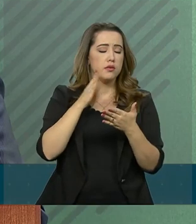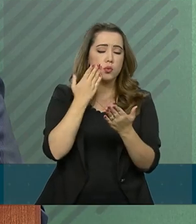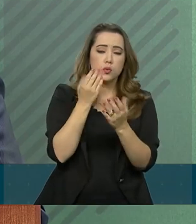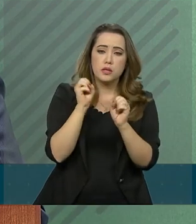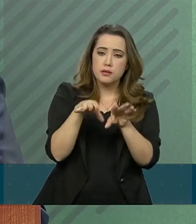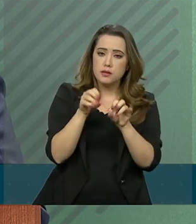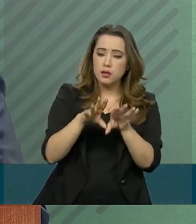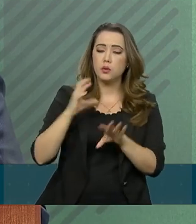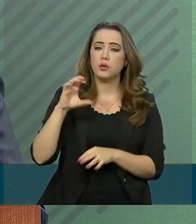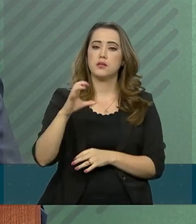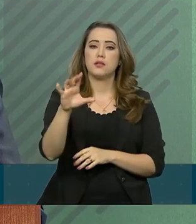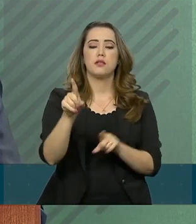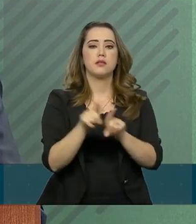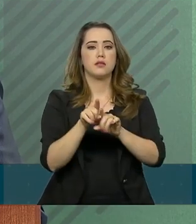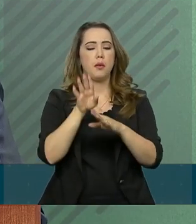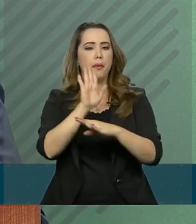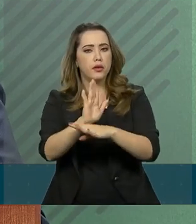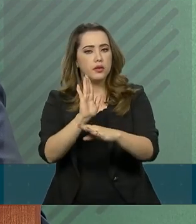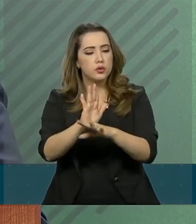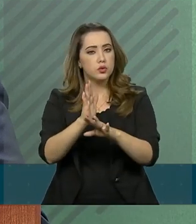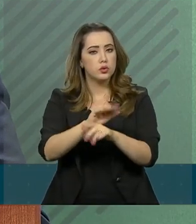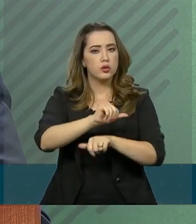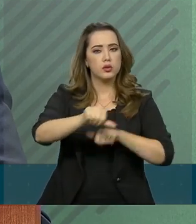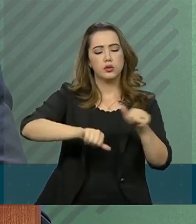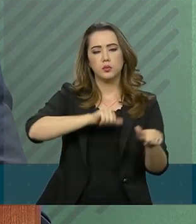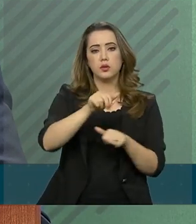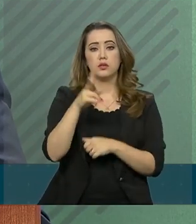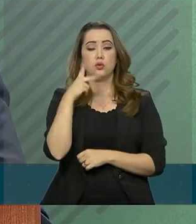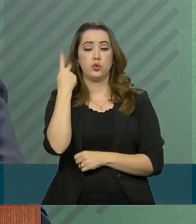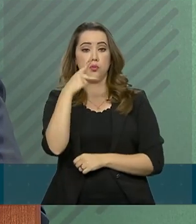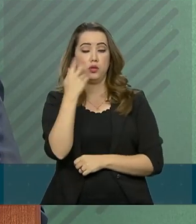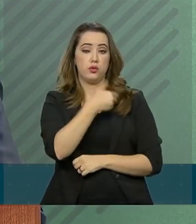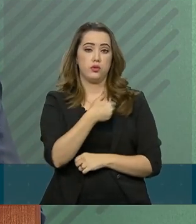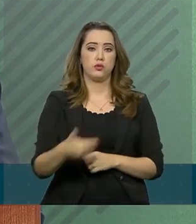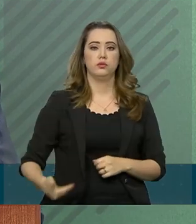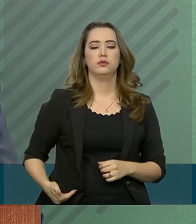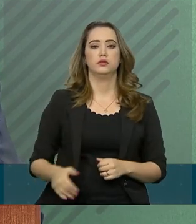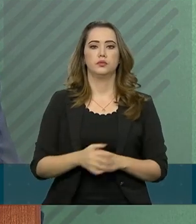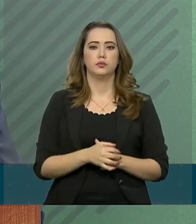contribuir com a formulação de políticas públicas.